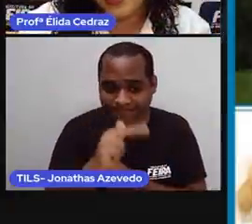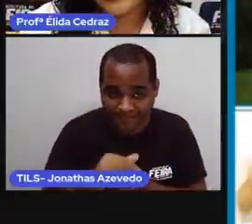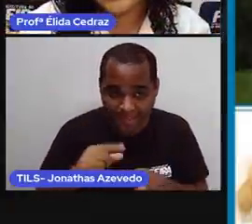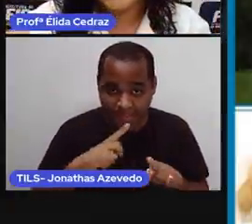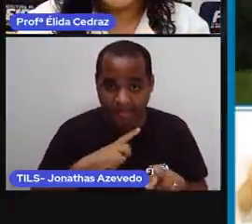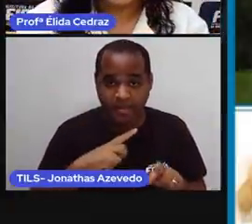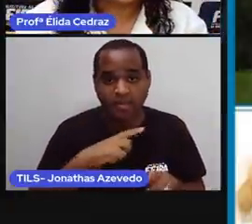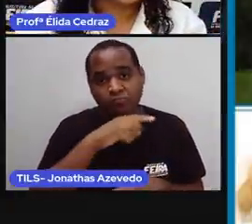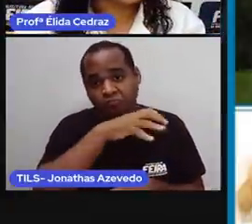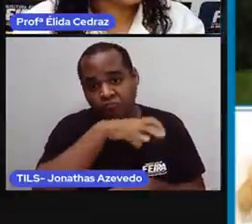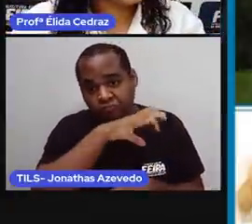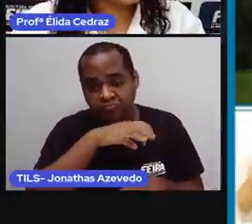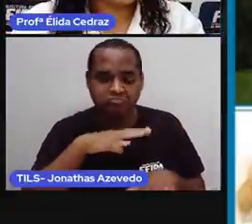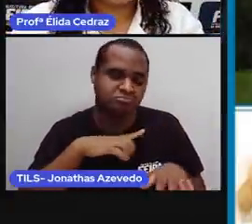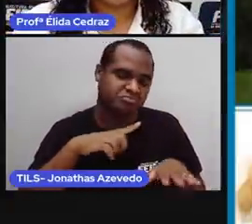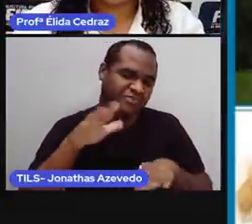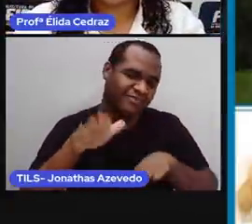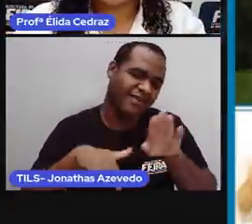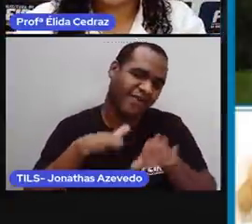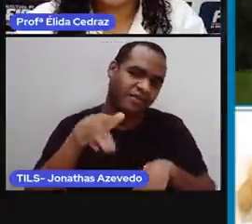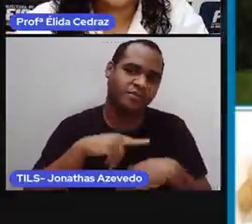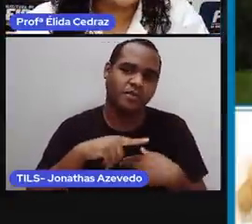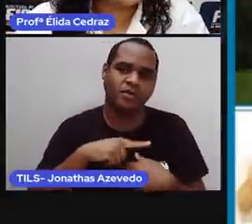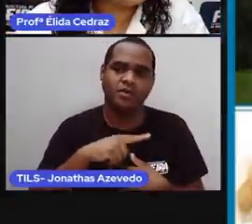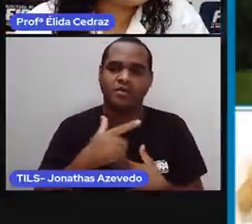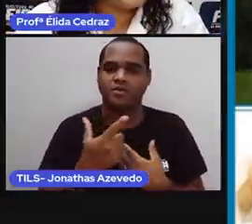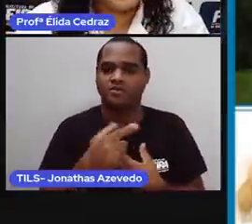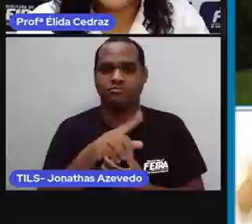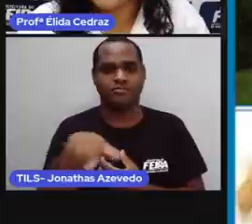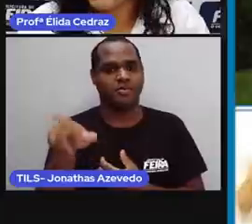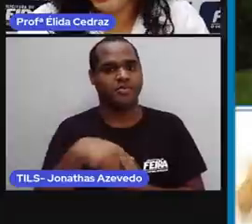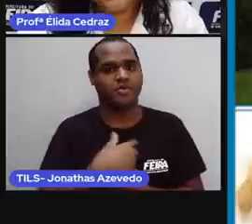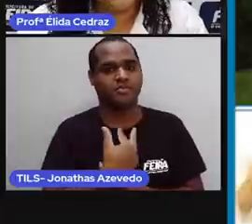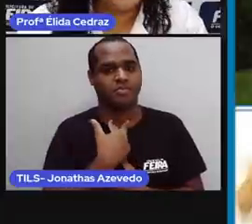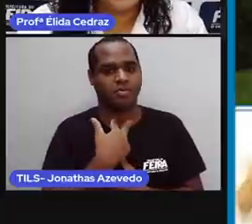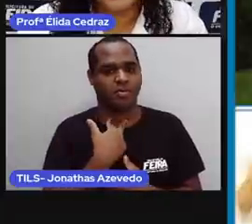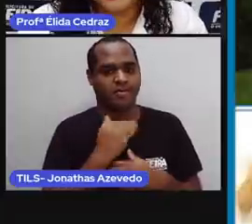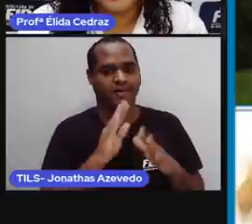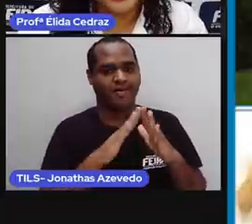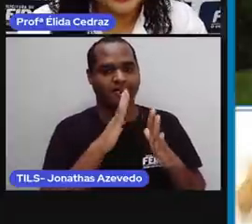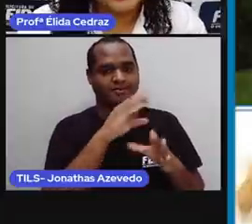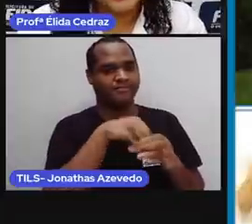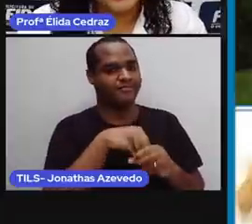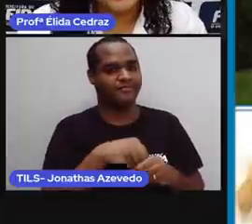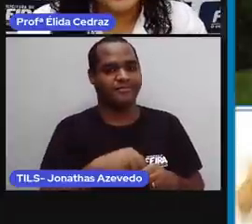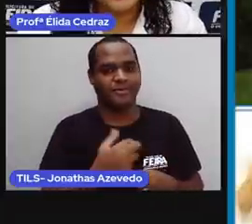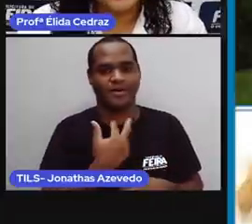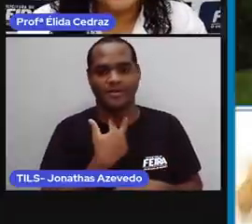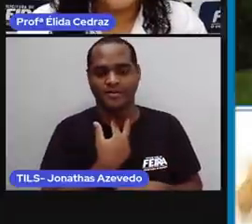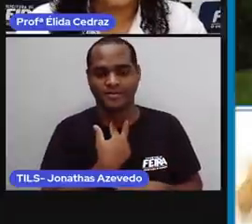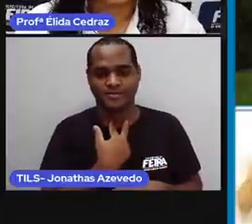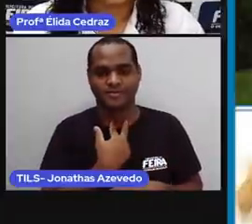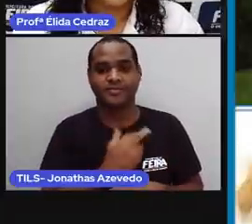animais que a gente não pode ter de jeito nenhum dentro de casa?